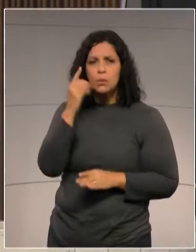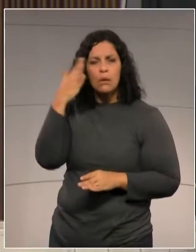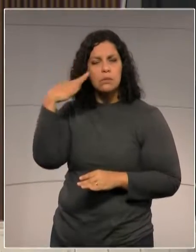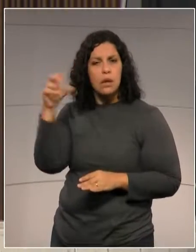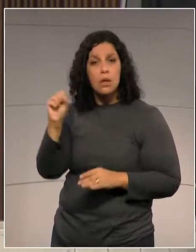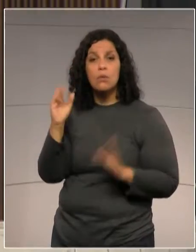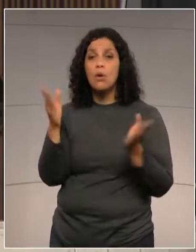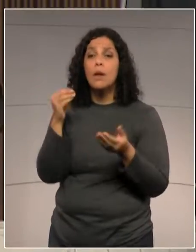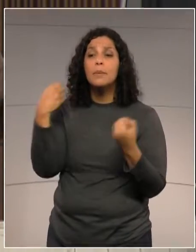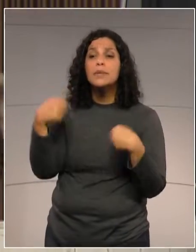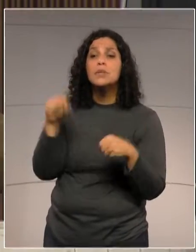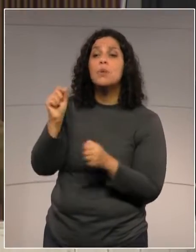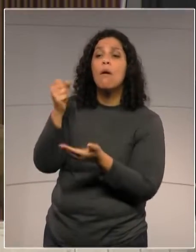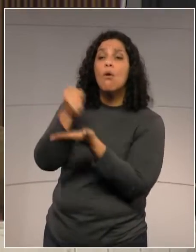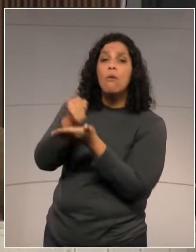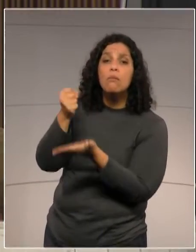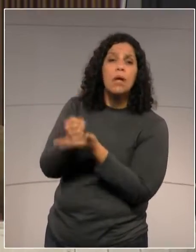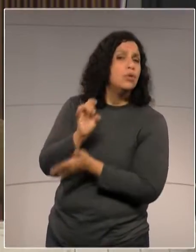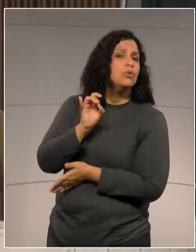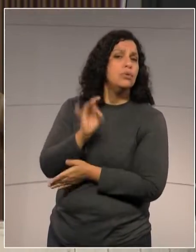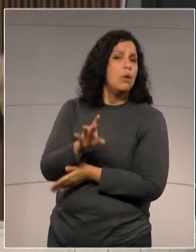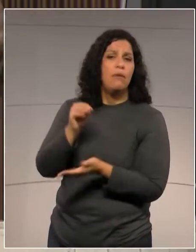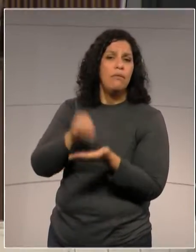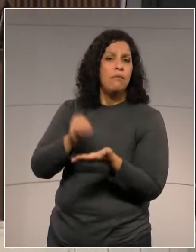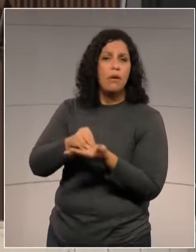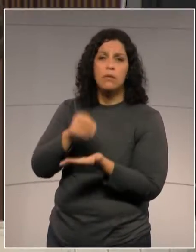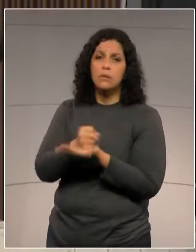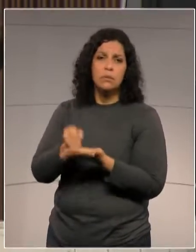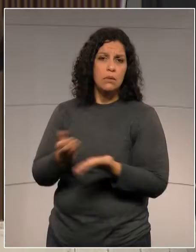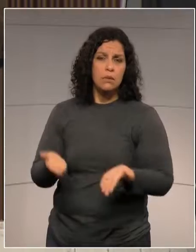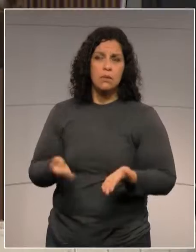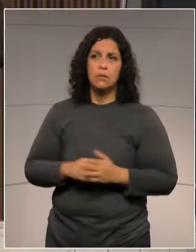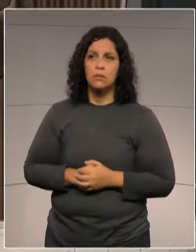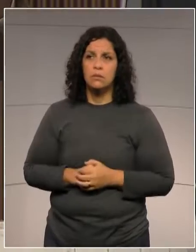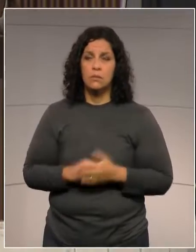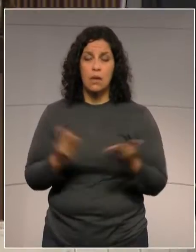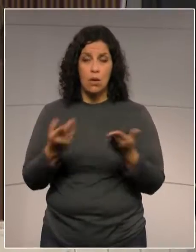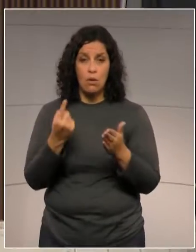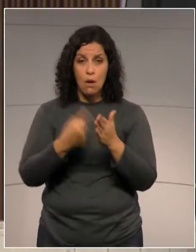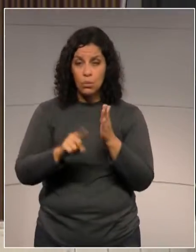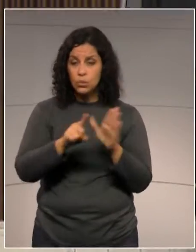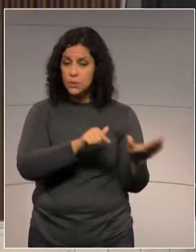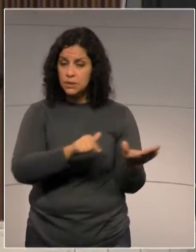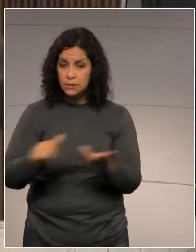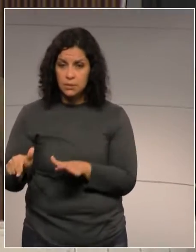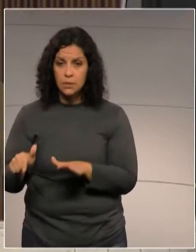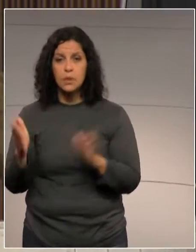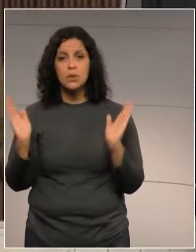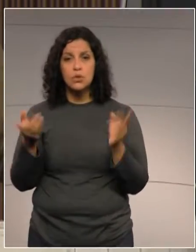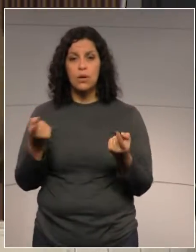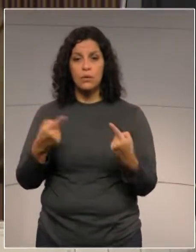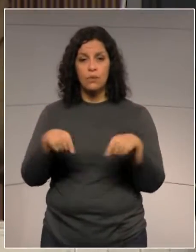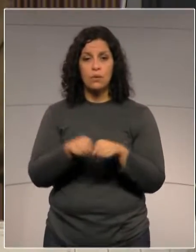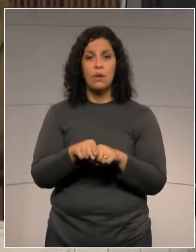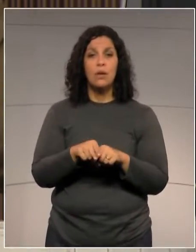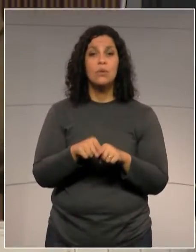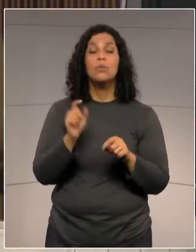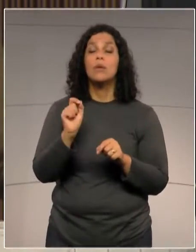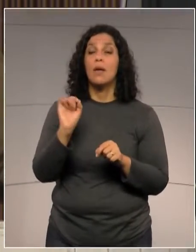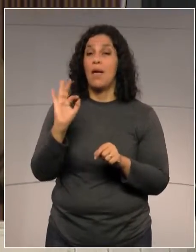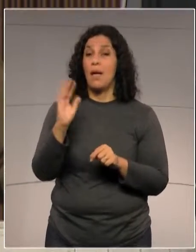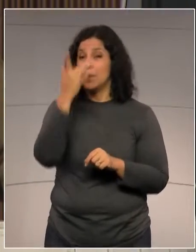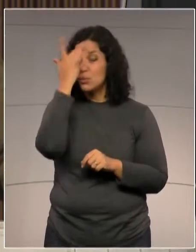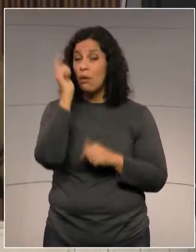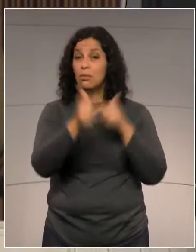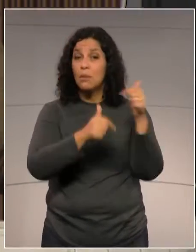e só precisam ser contratados. A última semana, botaram de plantão o mesmo profissional